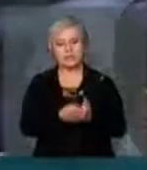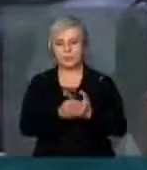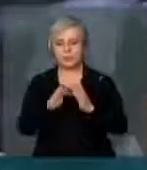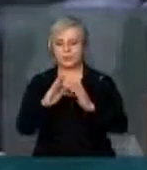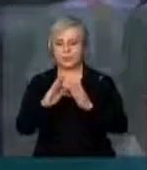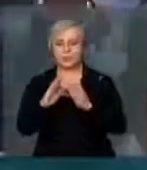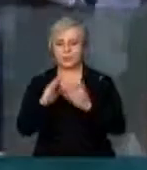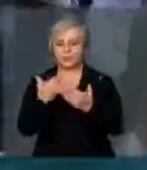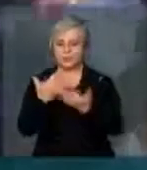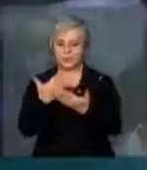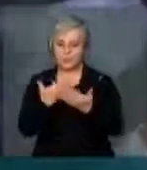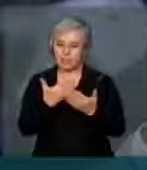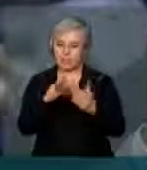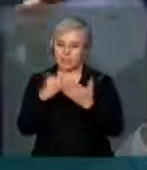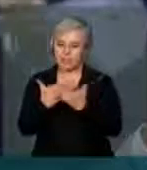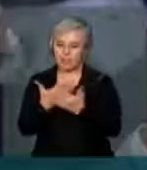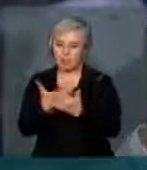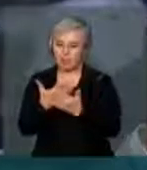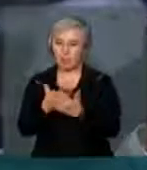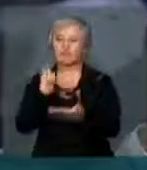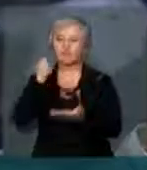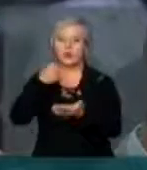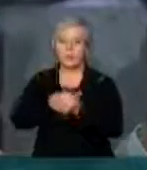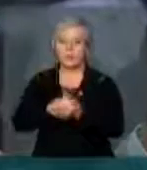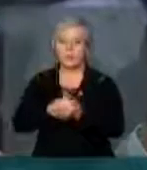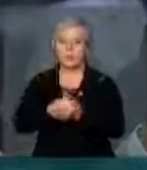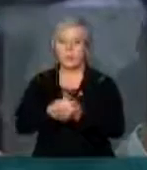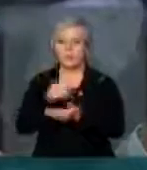esses simuladores. E nós vamos dizer não mais uma vez.